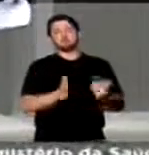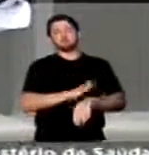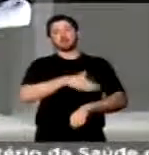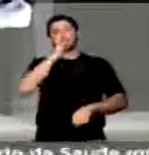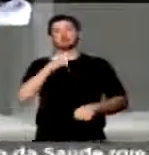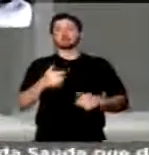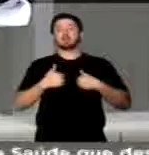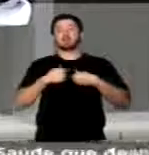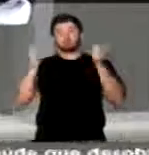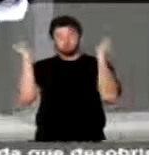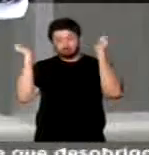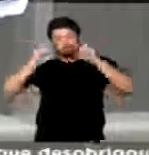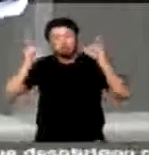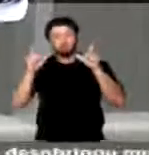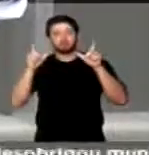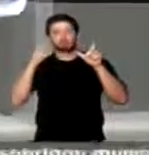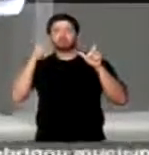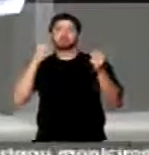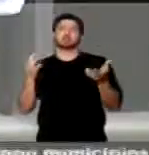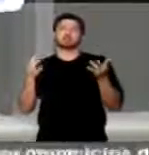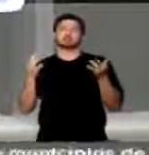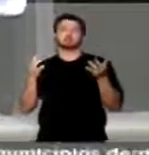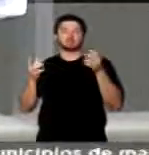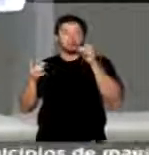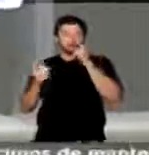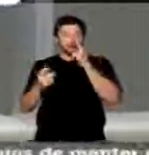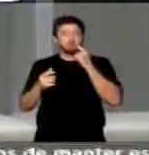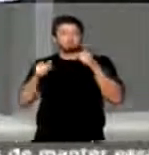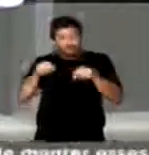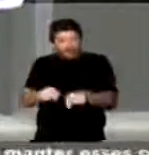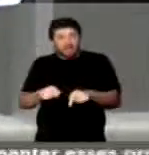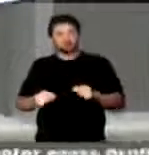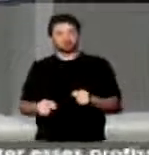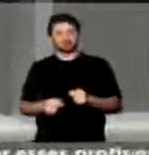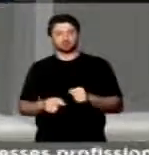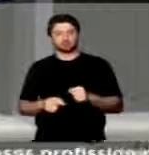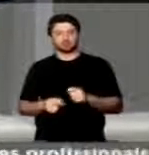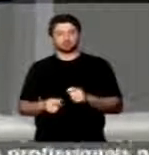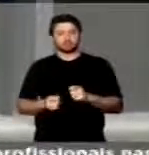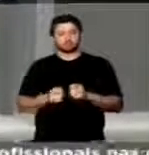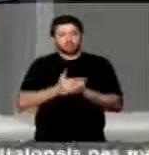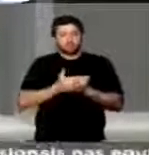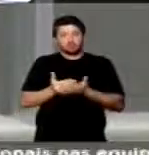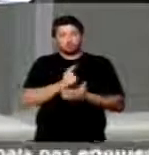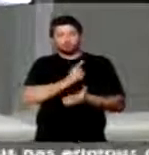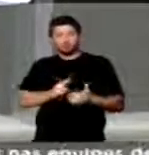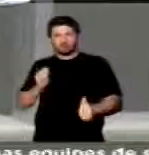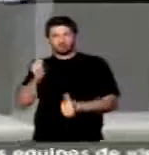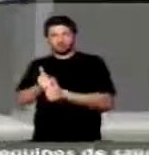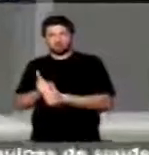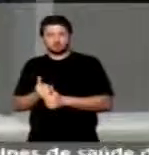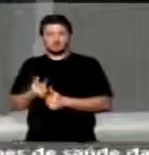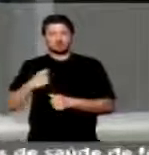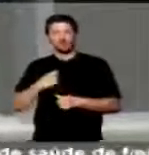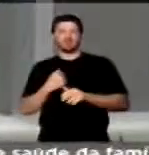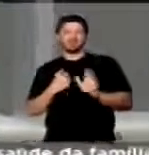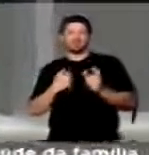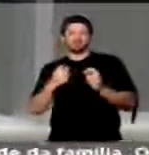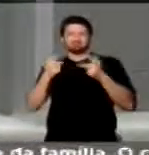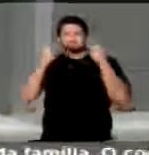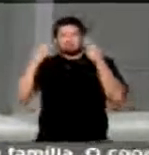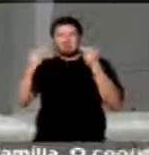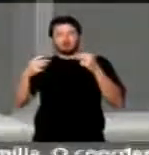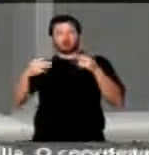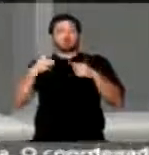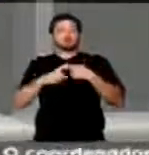Eu fico espantado, senhor e senhor deputado. Não é com essas ações implementadas no seu meio-dia do governo interino. Não me espanta, pois